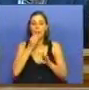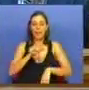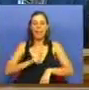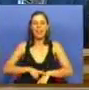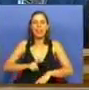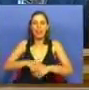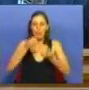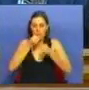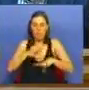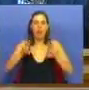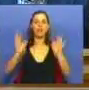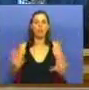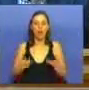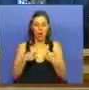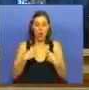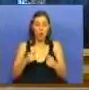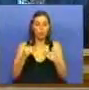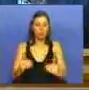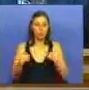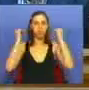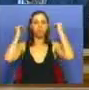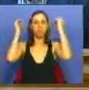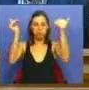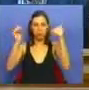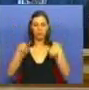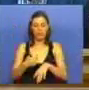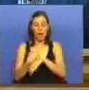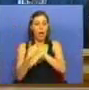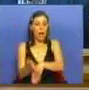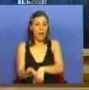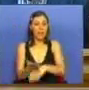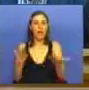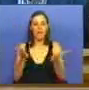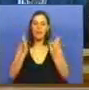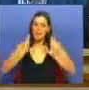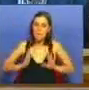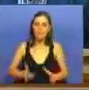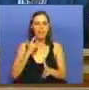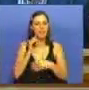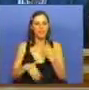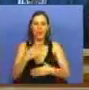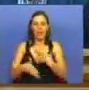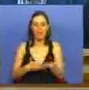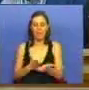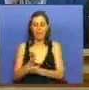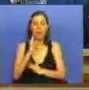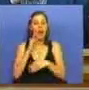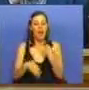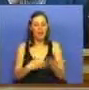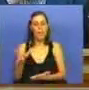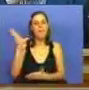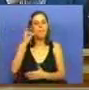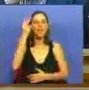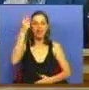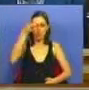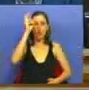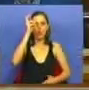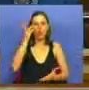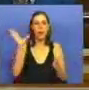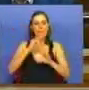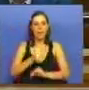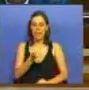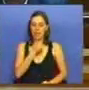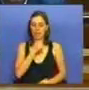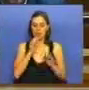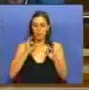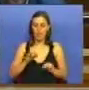tempo demais com custos elevadíssimos deste atraso. Era preciso avançar, mas avançar com mais coragem e mais